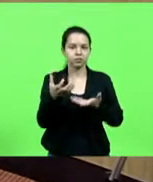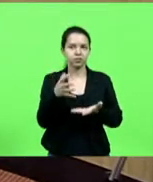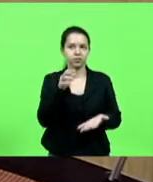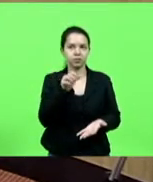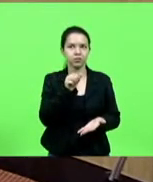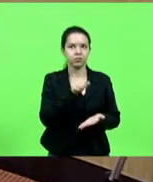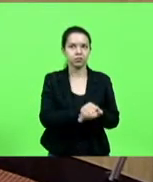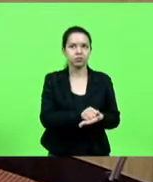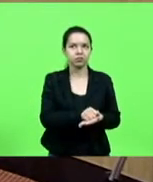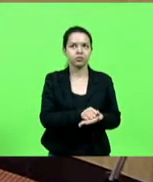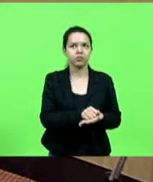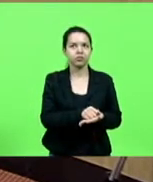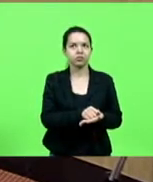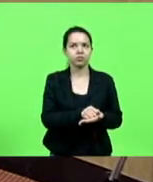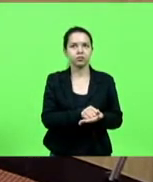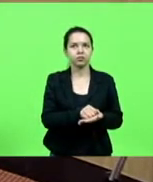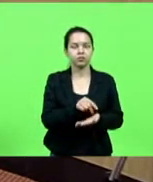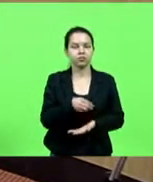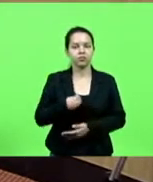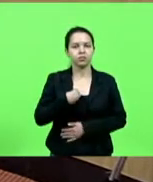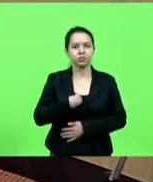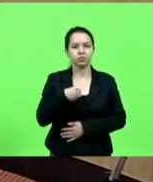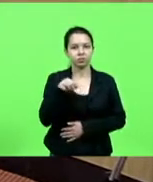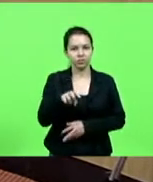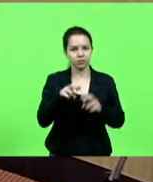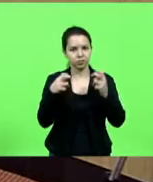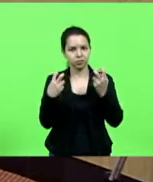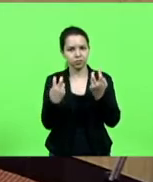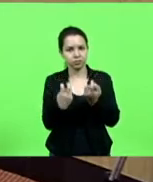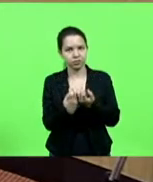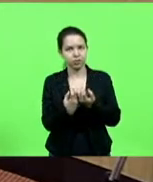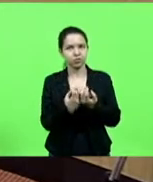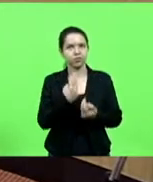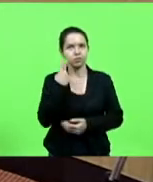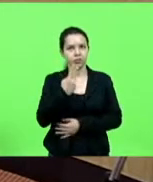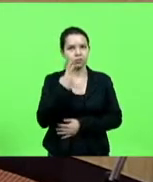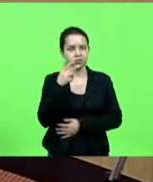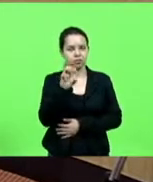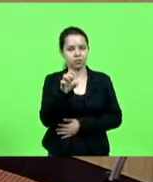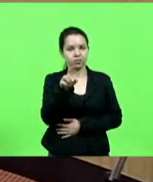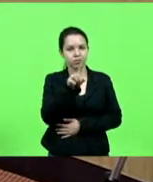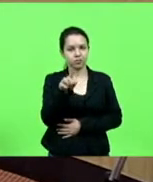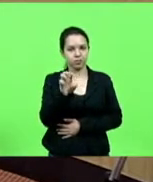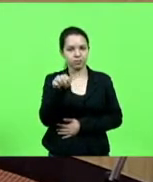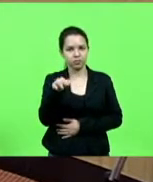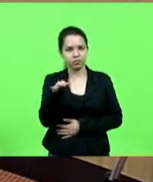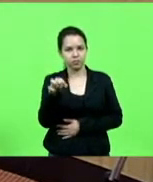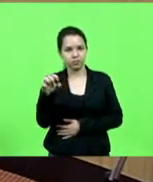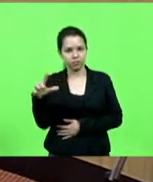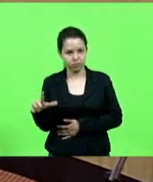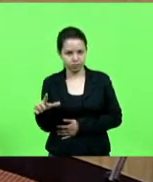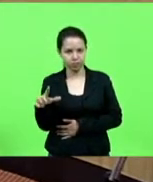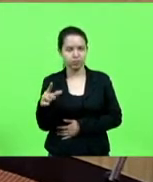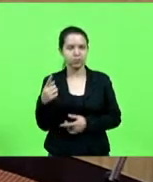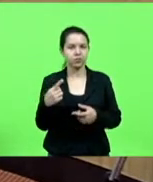presença no plenário desta casa do vereador Ezequiel de Guaramirim. Seja bem-vindo ao plenário.